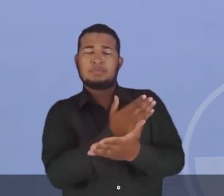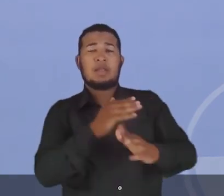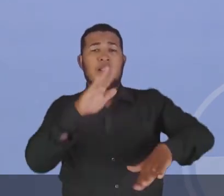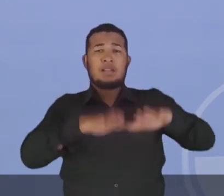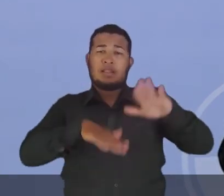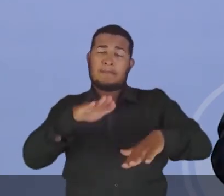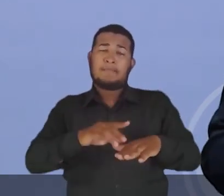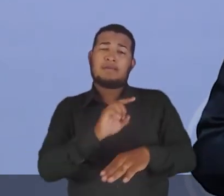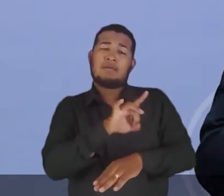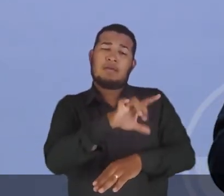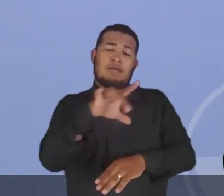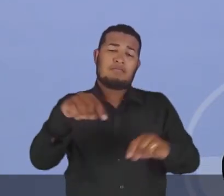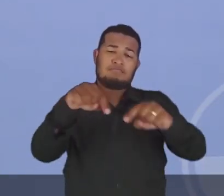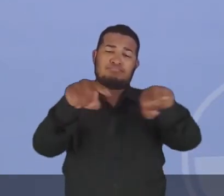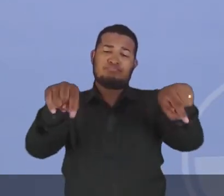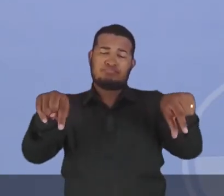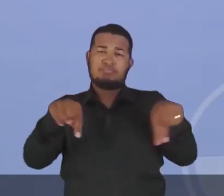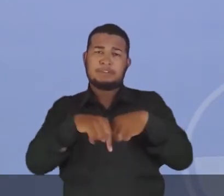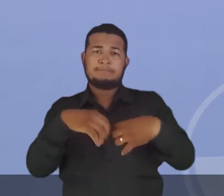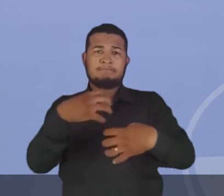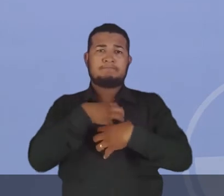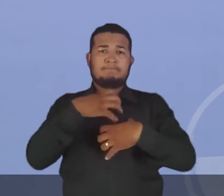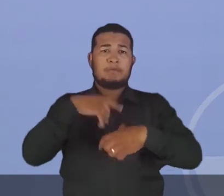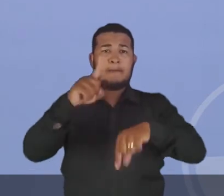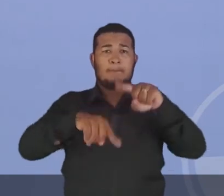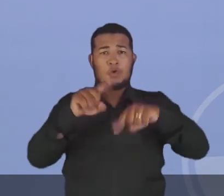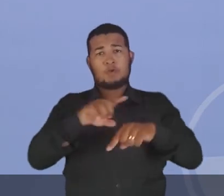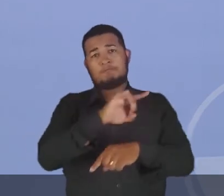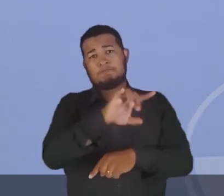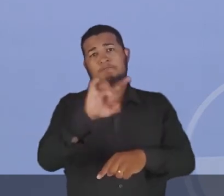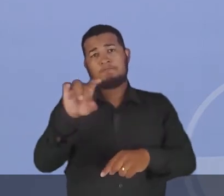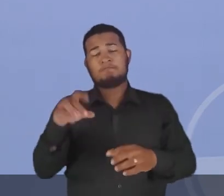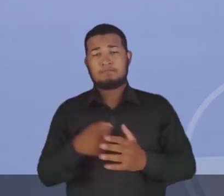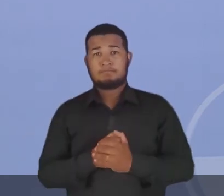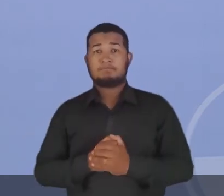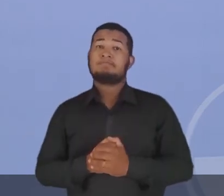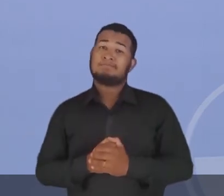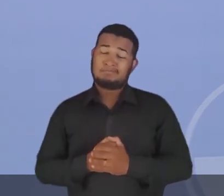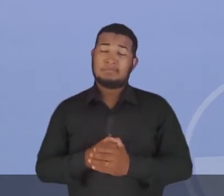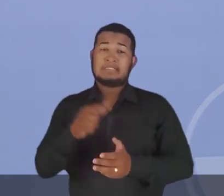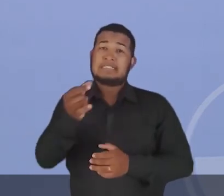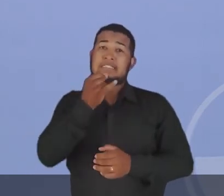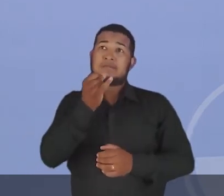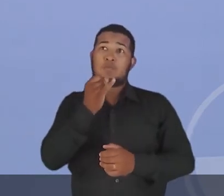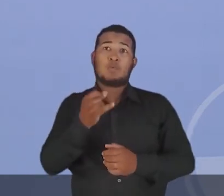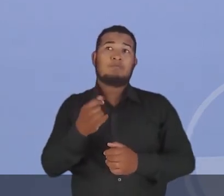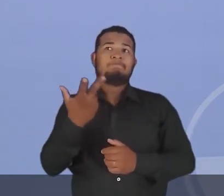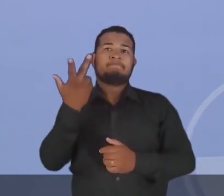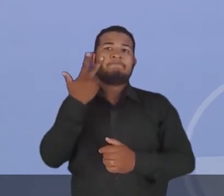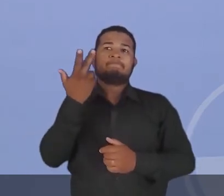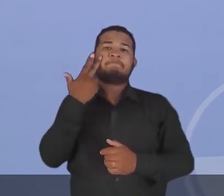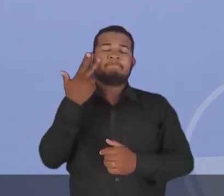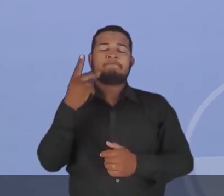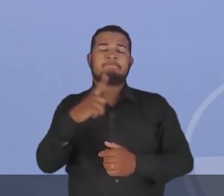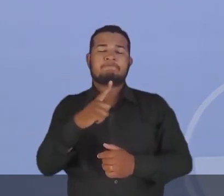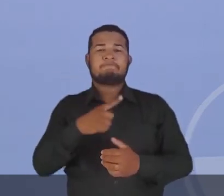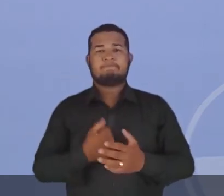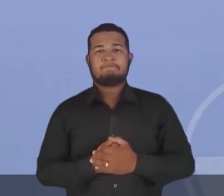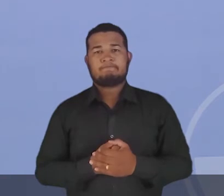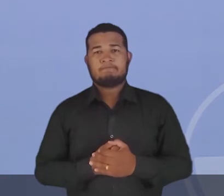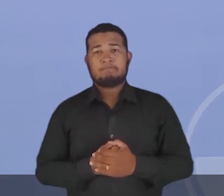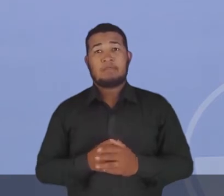com cada região ou com cada tipo de produto. Então é uma atividade muito comum no campo hoje.